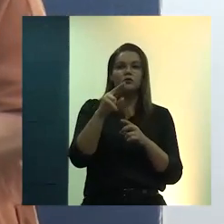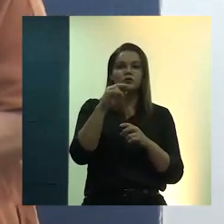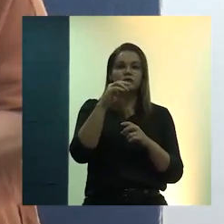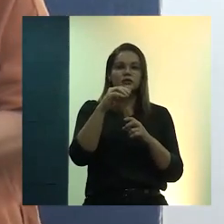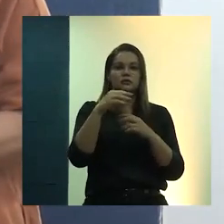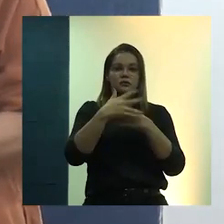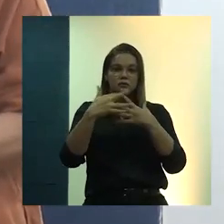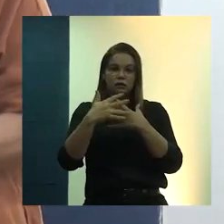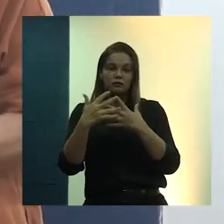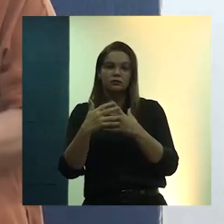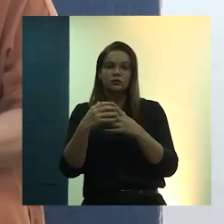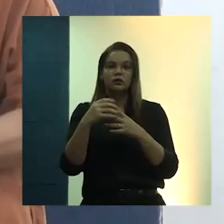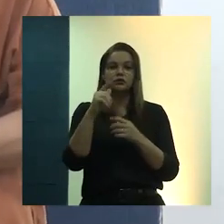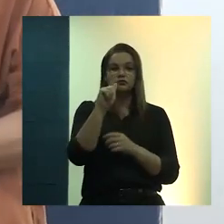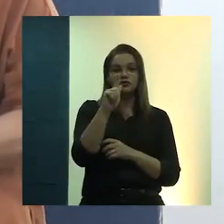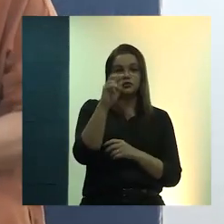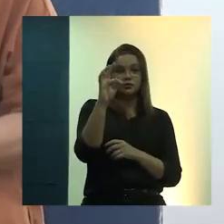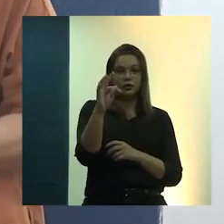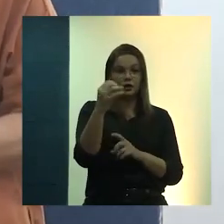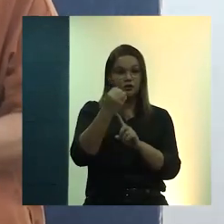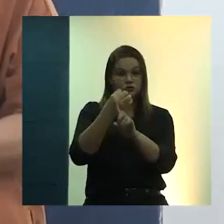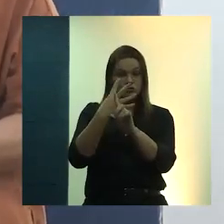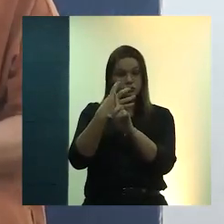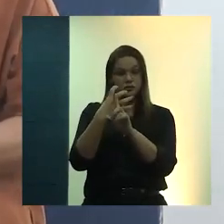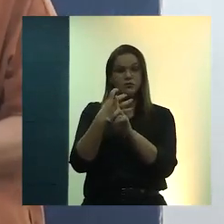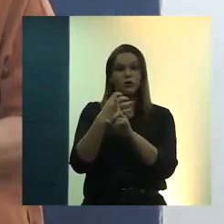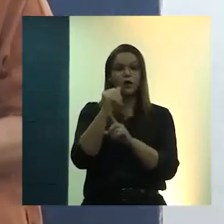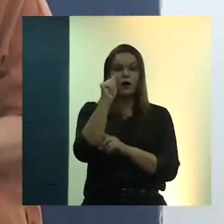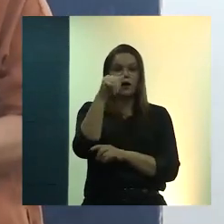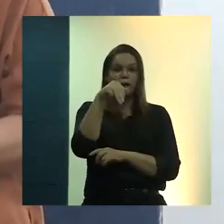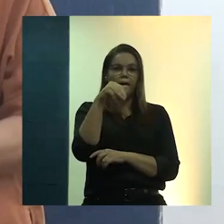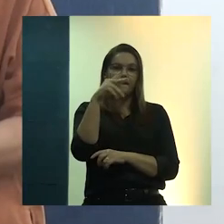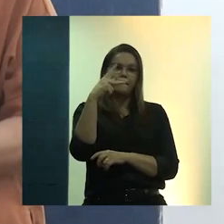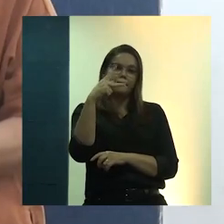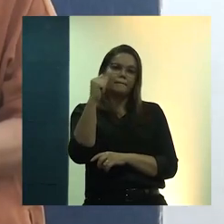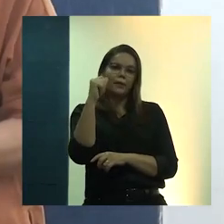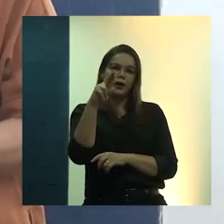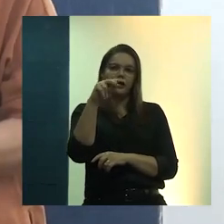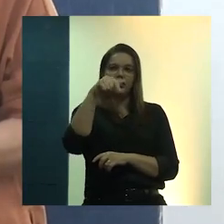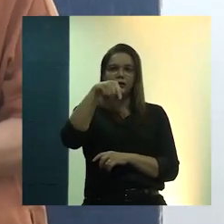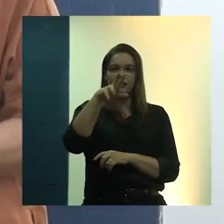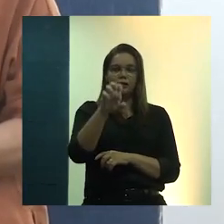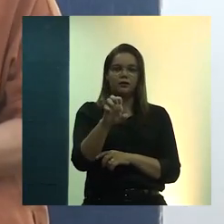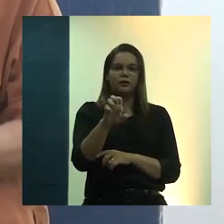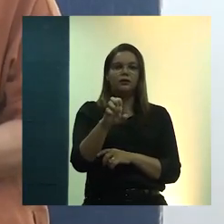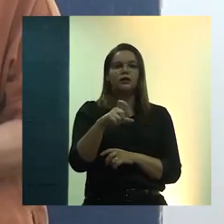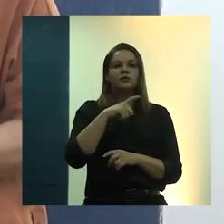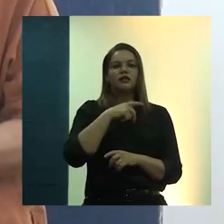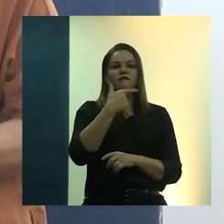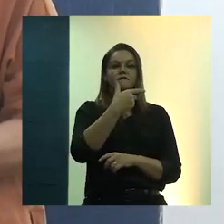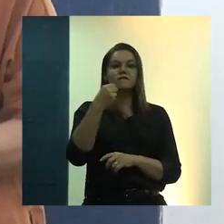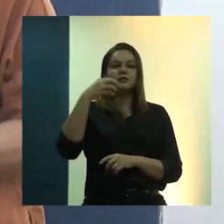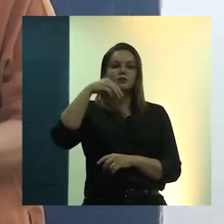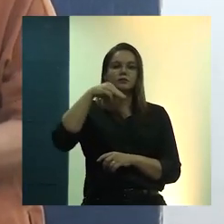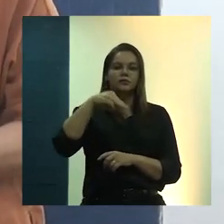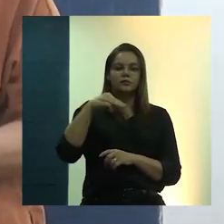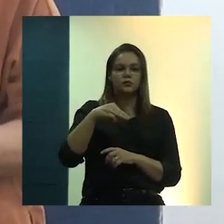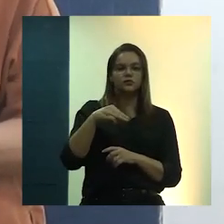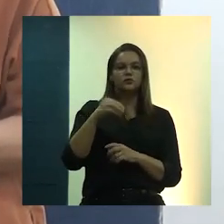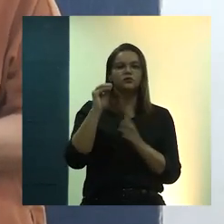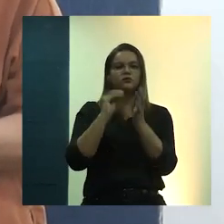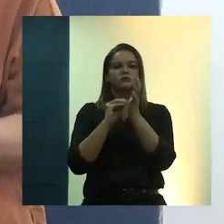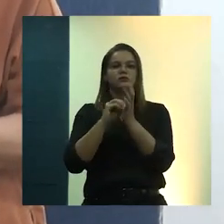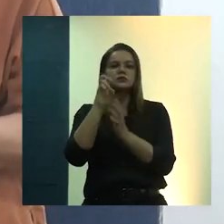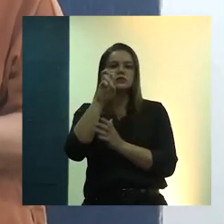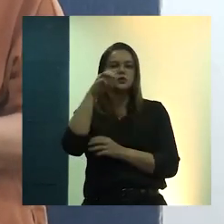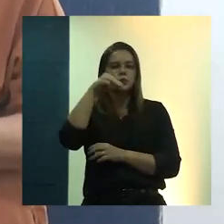GT Extensão ANPARC. Bem-vinda, professora Ângela. A senhora terá 20 minutos de fala, faltando 5 minutos,